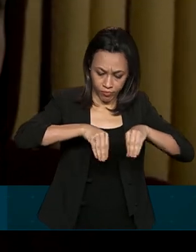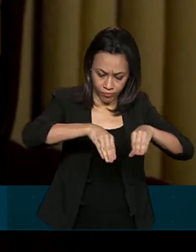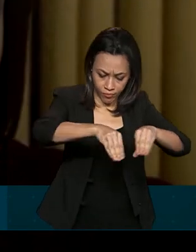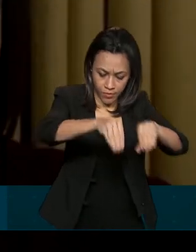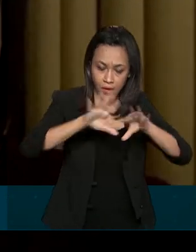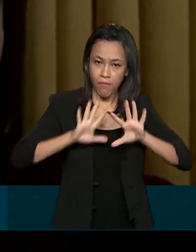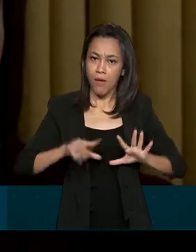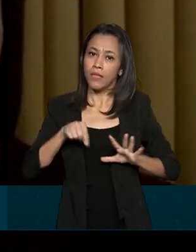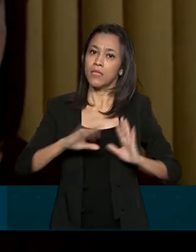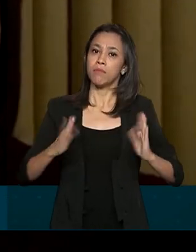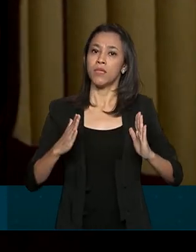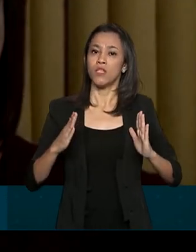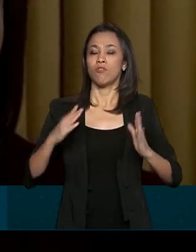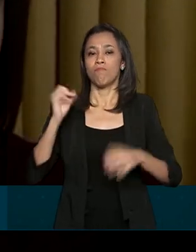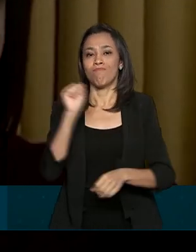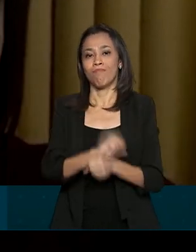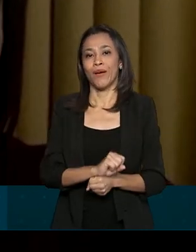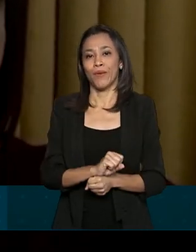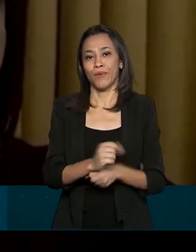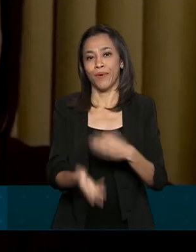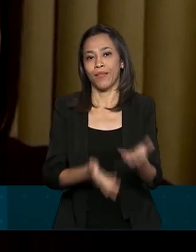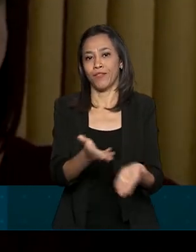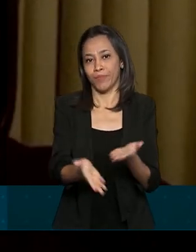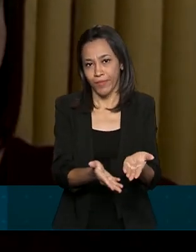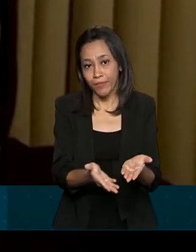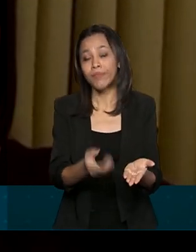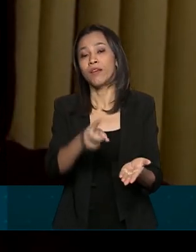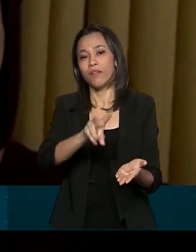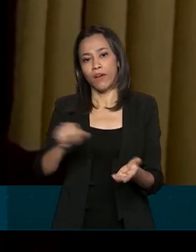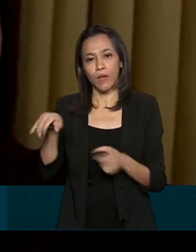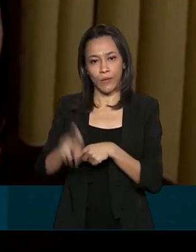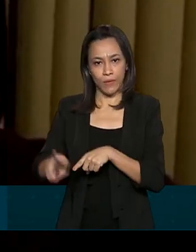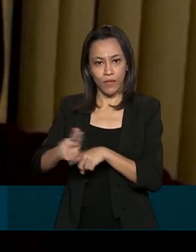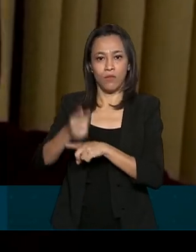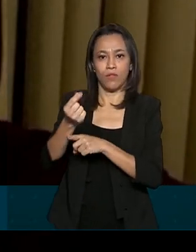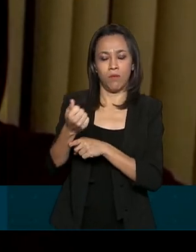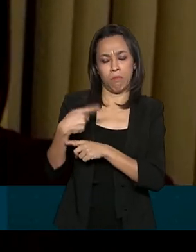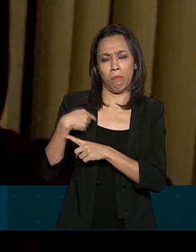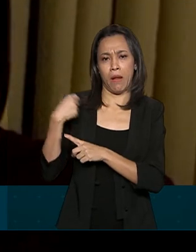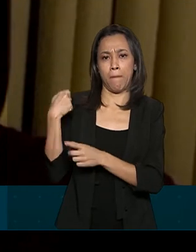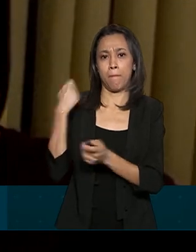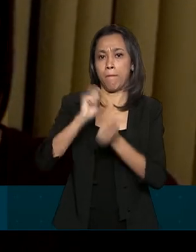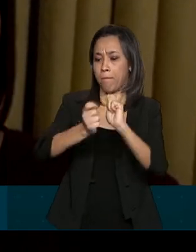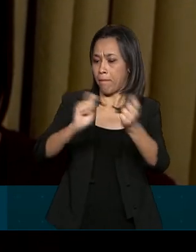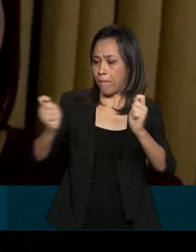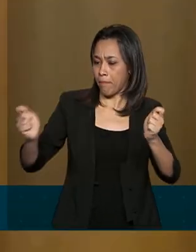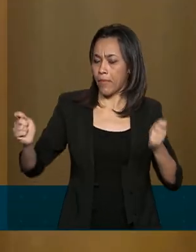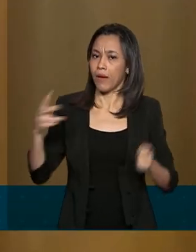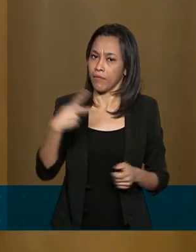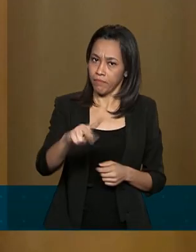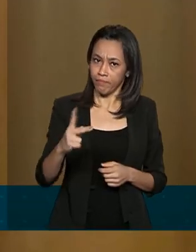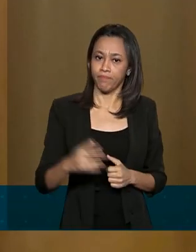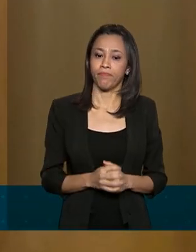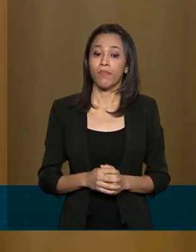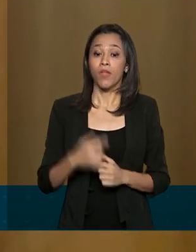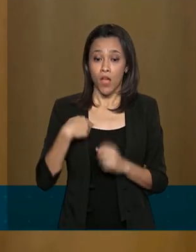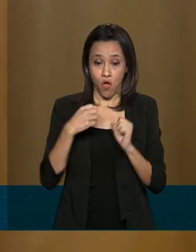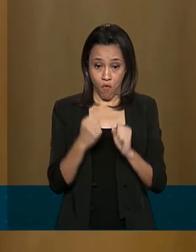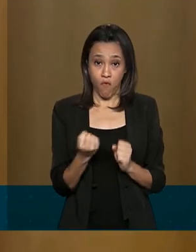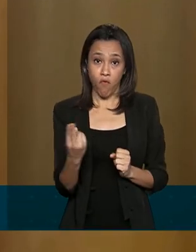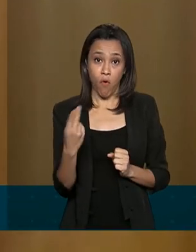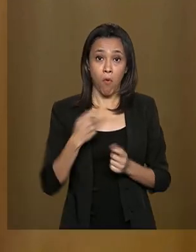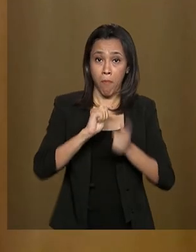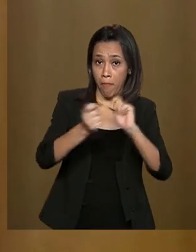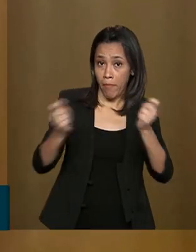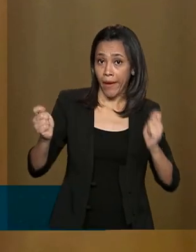a pandemia, parou de atender os clientes e vai usar o benefício para pagar as contas básicas. Vou poder pagar algumas coisas,